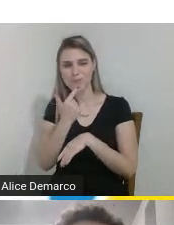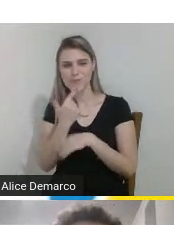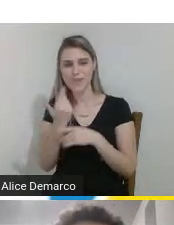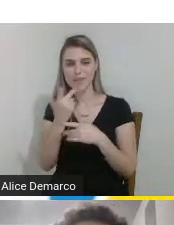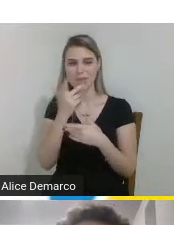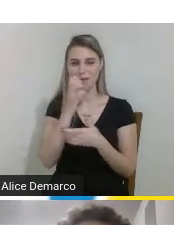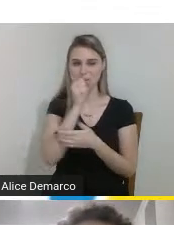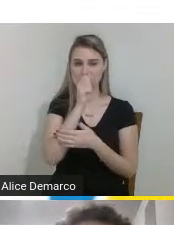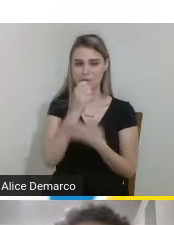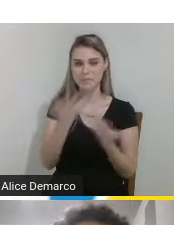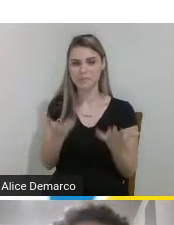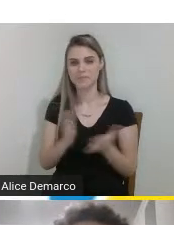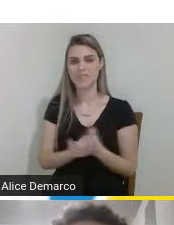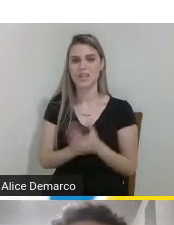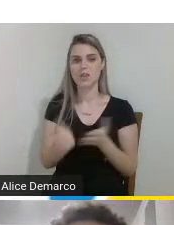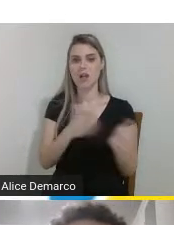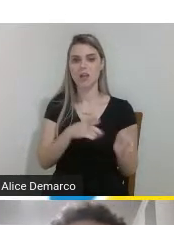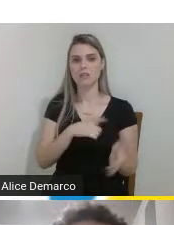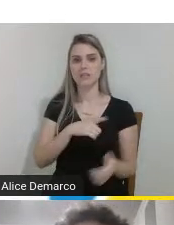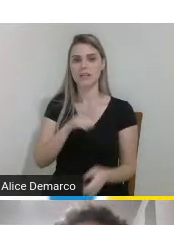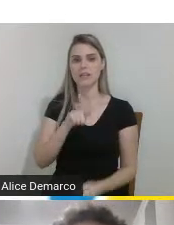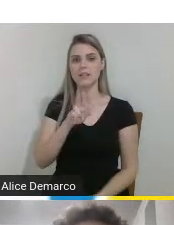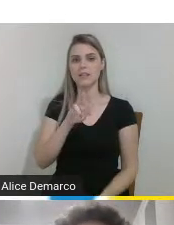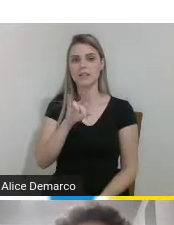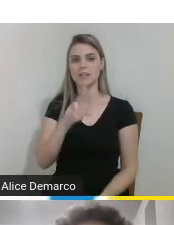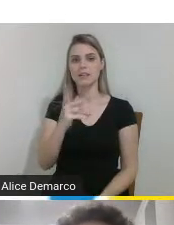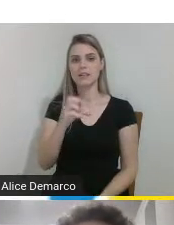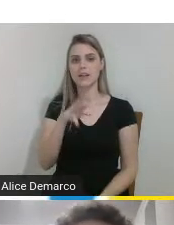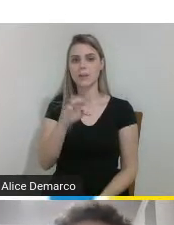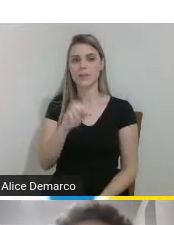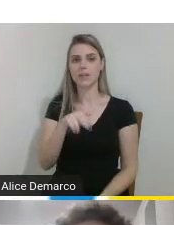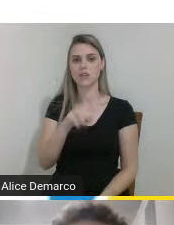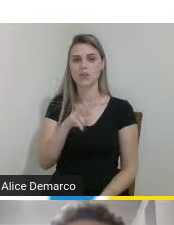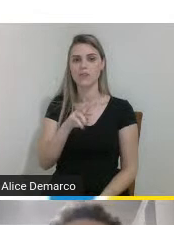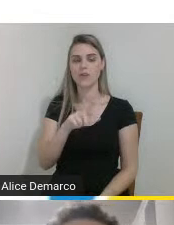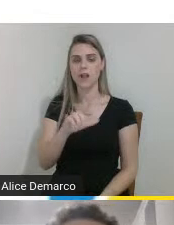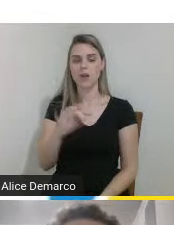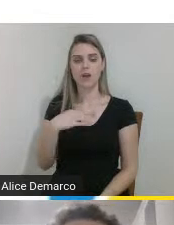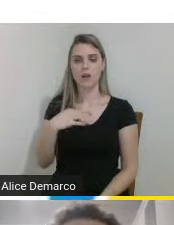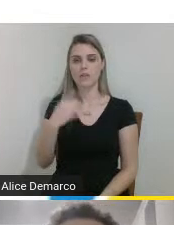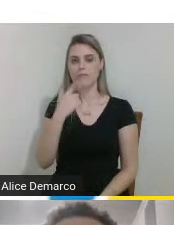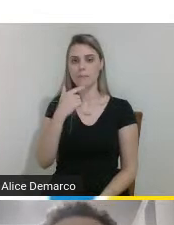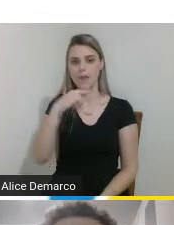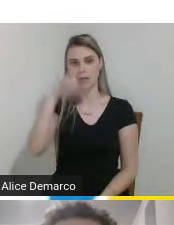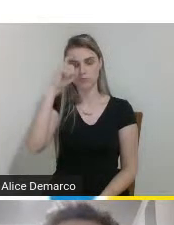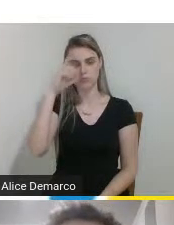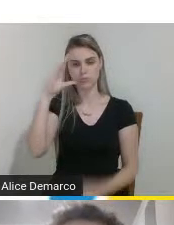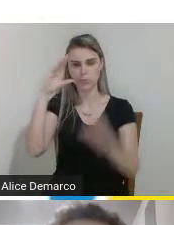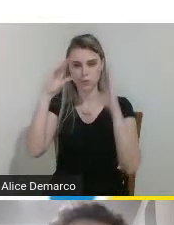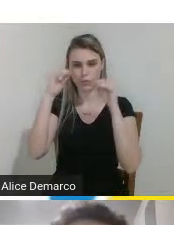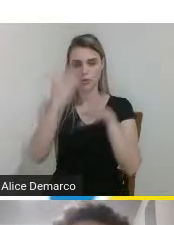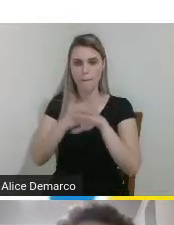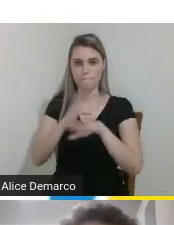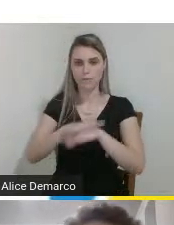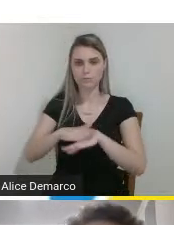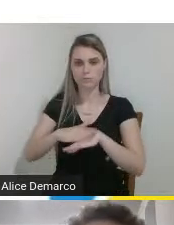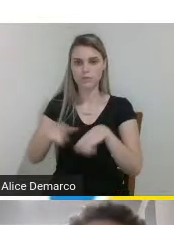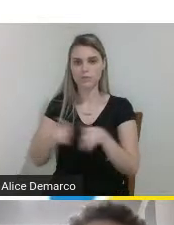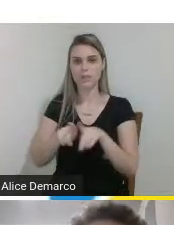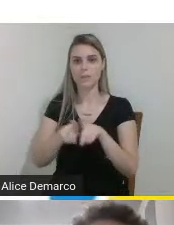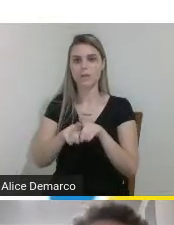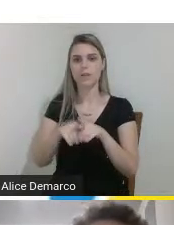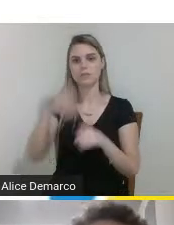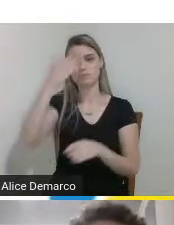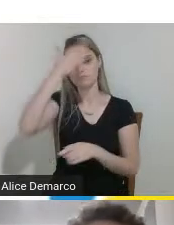do lado dela tem o Guilherme Novelo que está usando uma camiseta vermelha óculos escuro é branco também tem um topete castanho